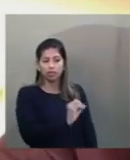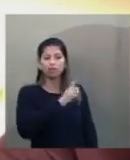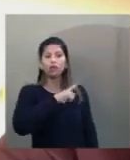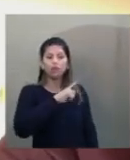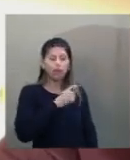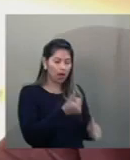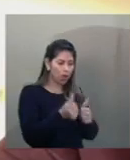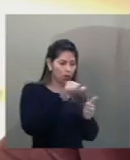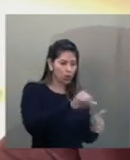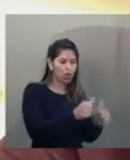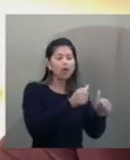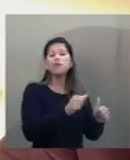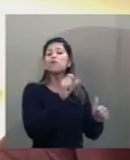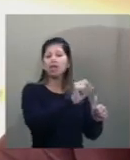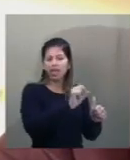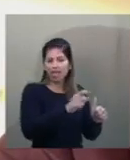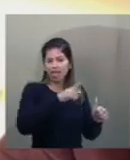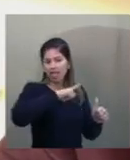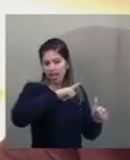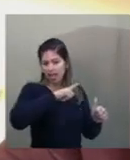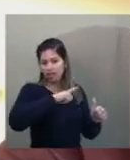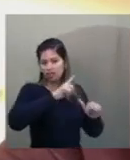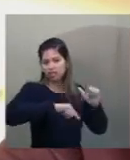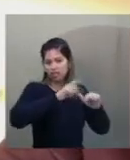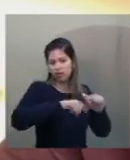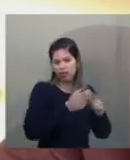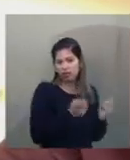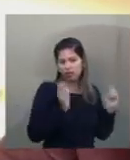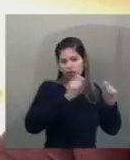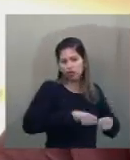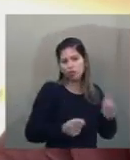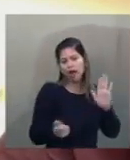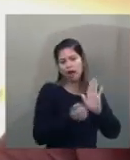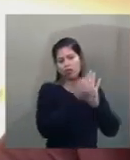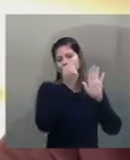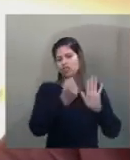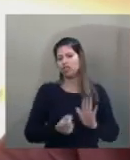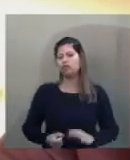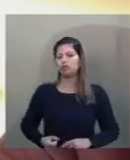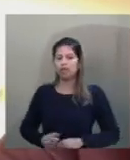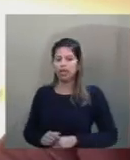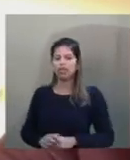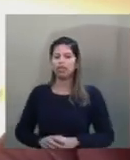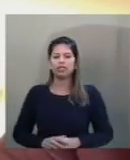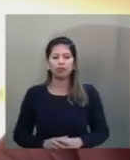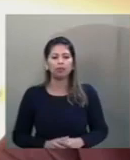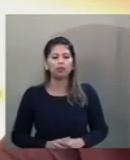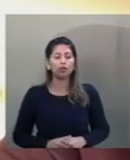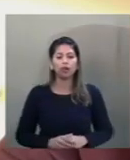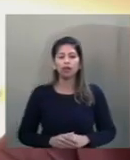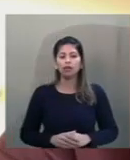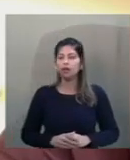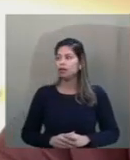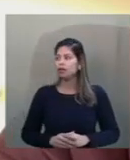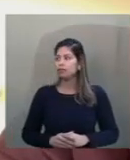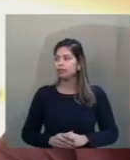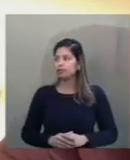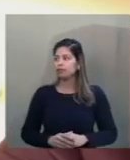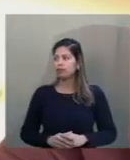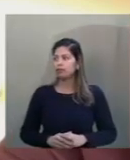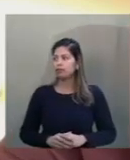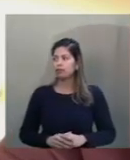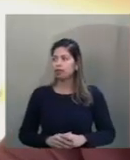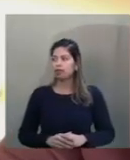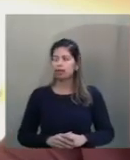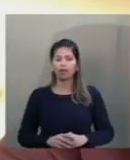desempenharam obras admiráveis e ou cuja vida serve de referência ou de testemunho